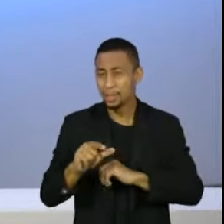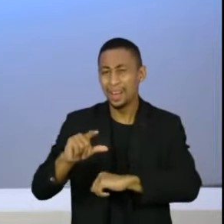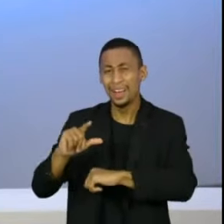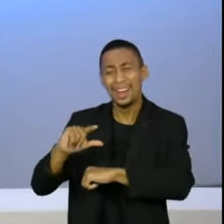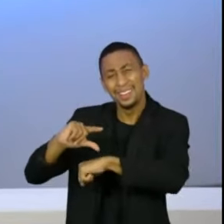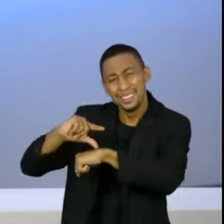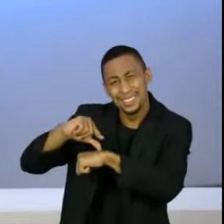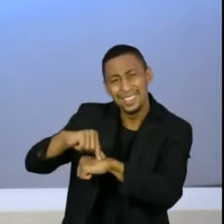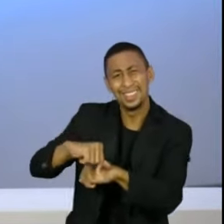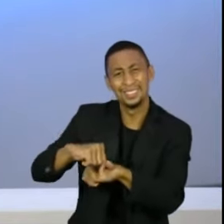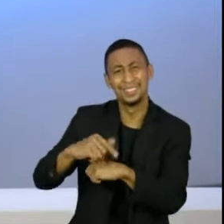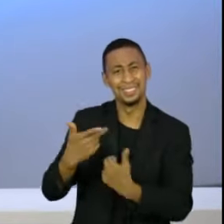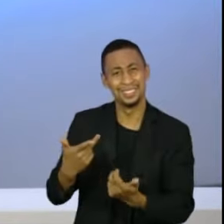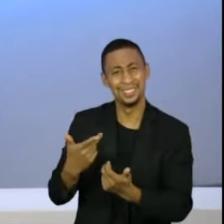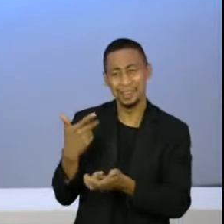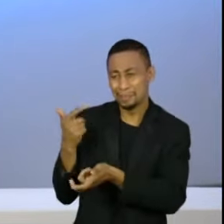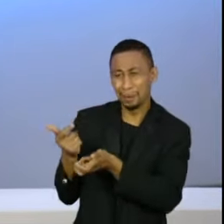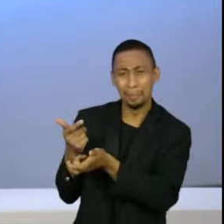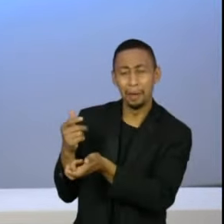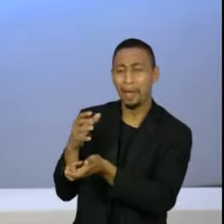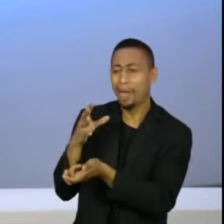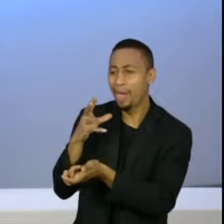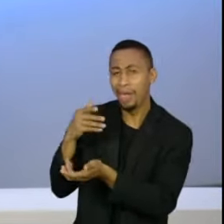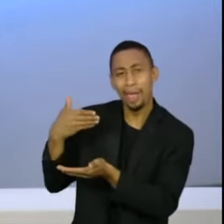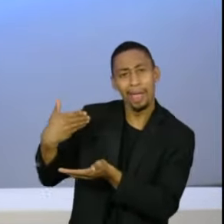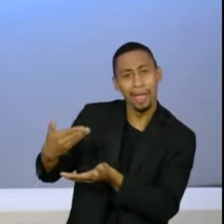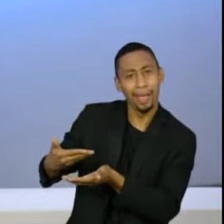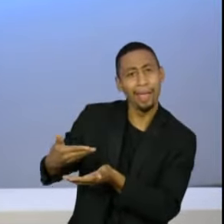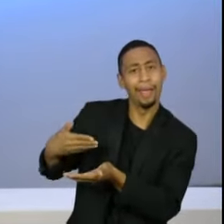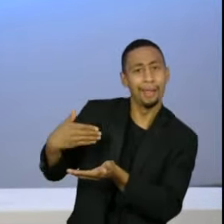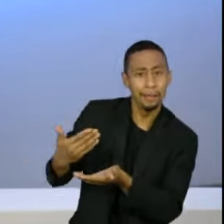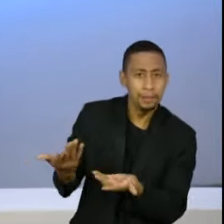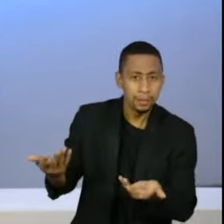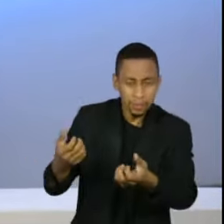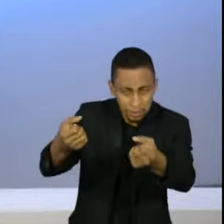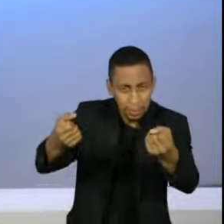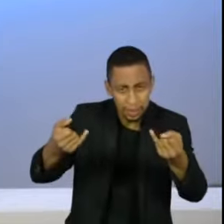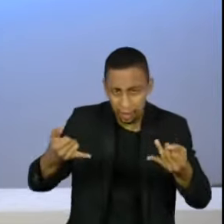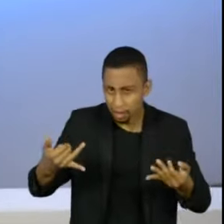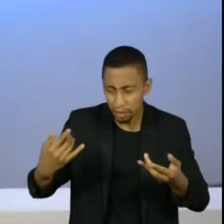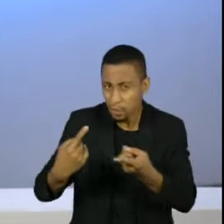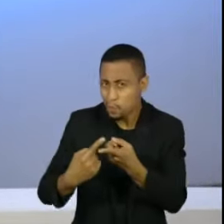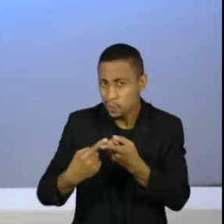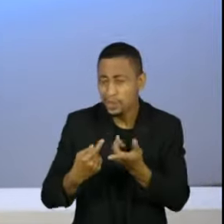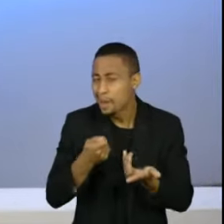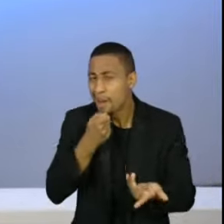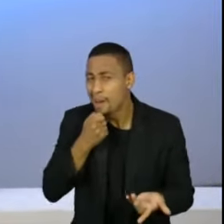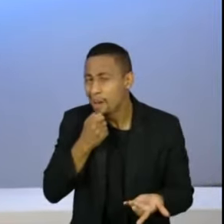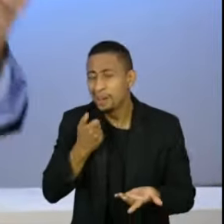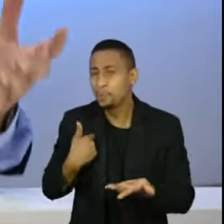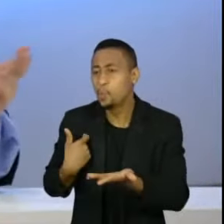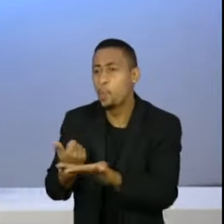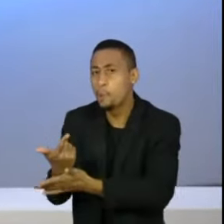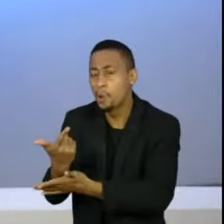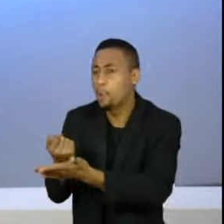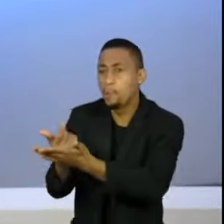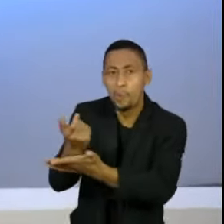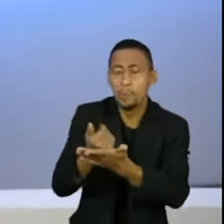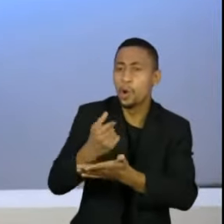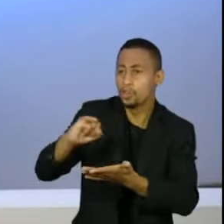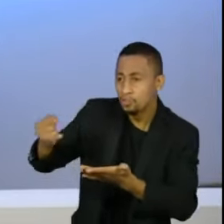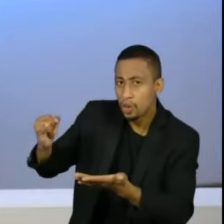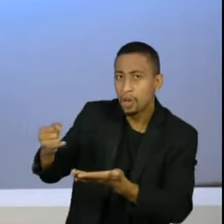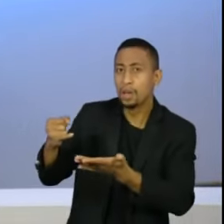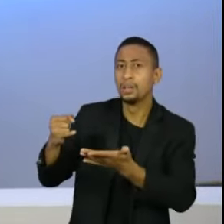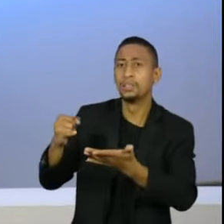brasileiro na vacinação? O Senado não pode, pelo menos, tentar entender por que nós ainda não temos contrato de vacina com a Janssen, com a Pfizer, com tantas outras?